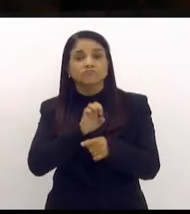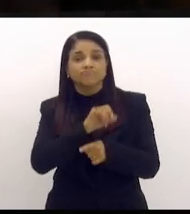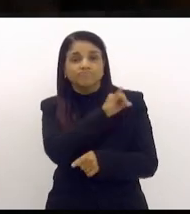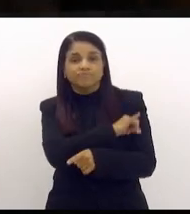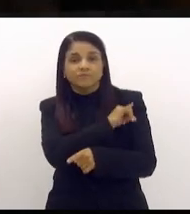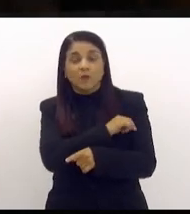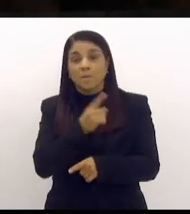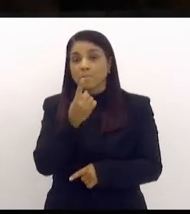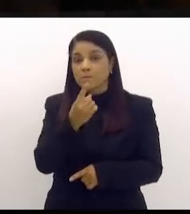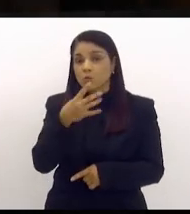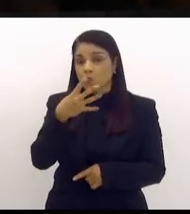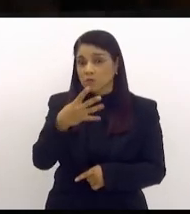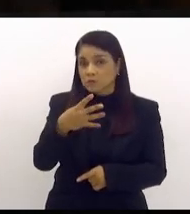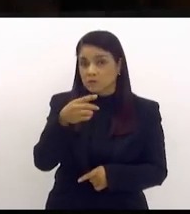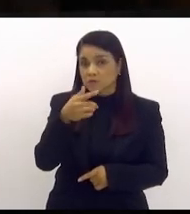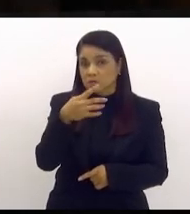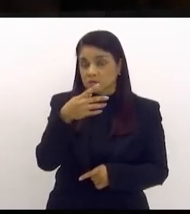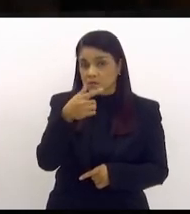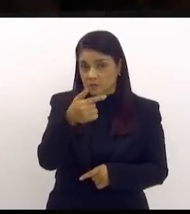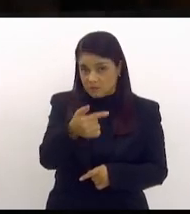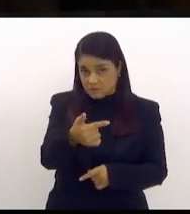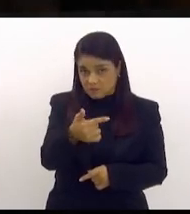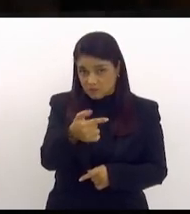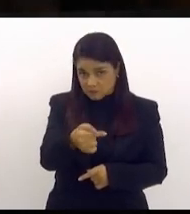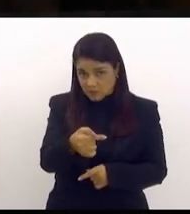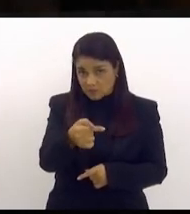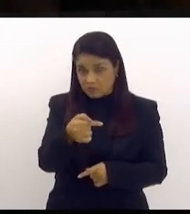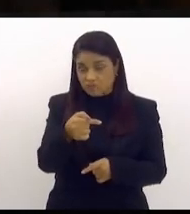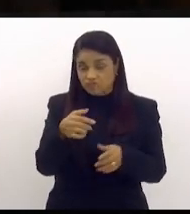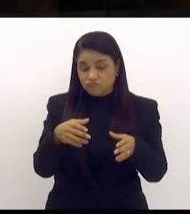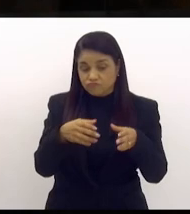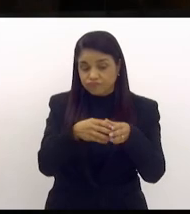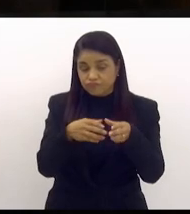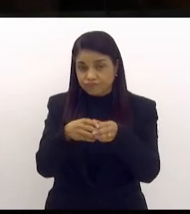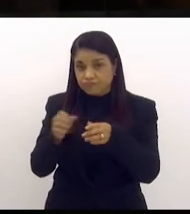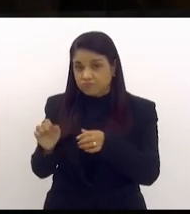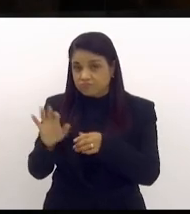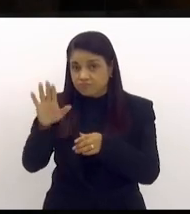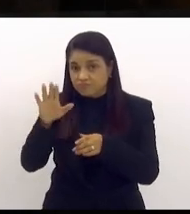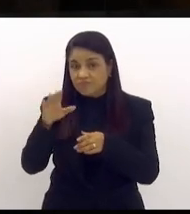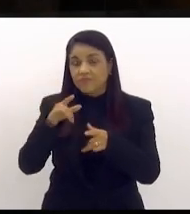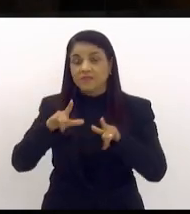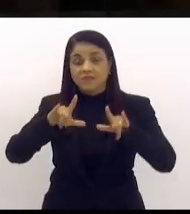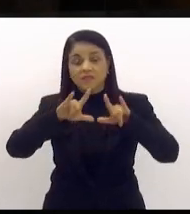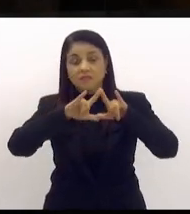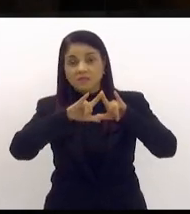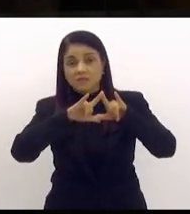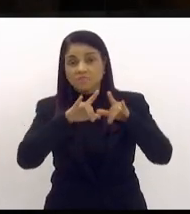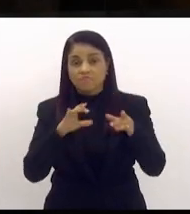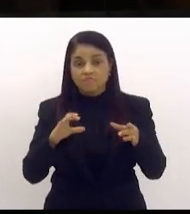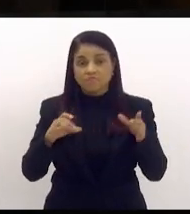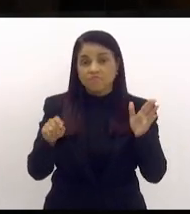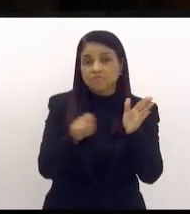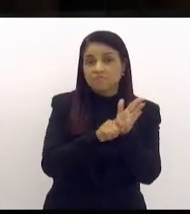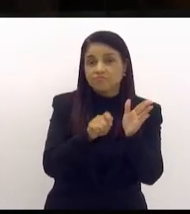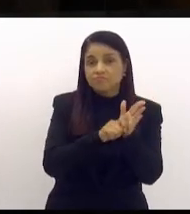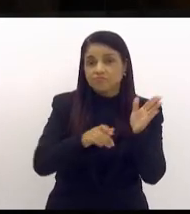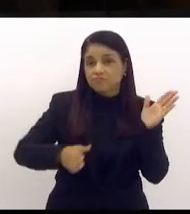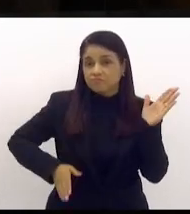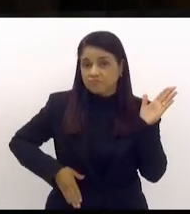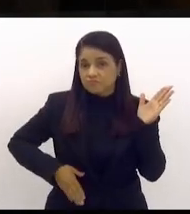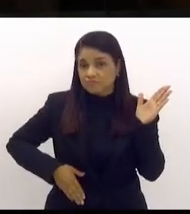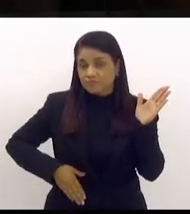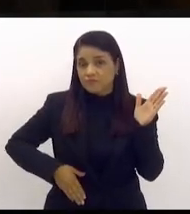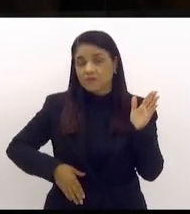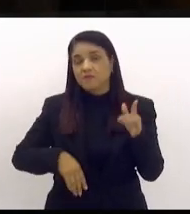.417 comunidades dominadas pelo narco e pela milícia, 80% pelo narco e 20% pela